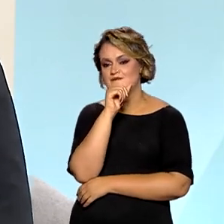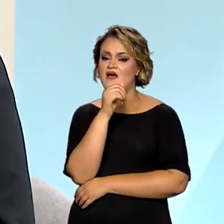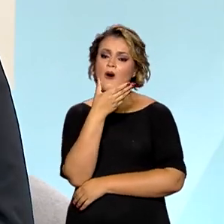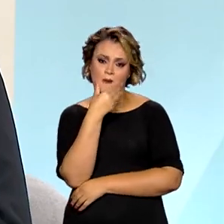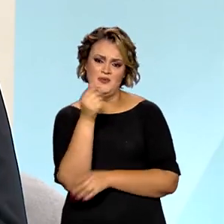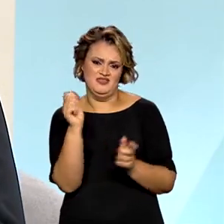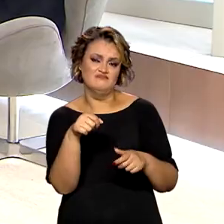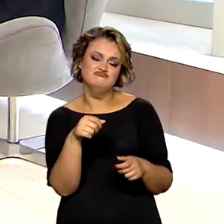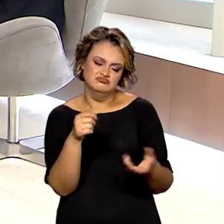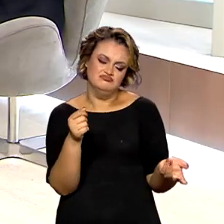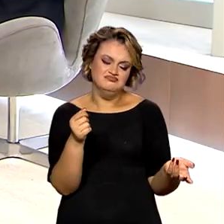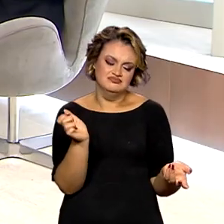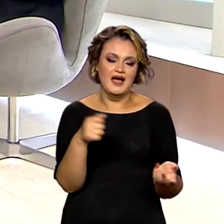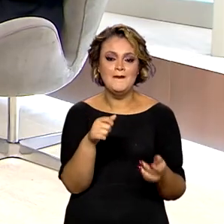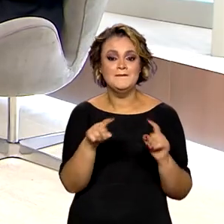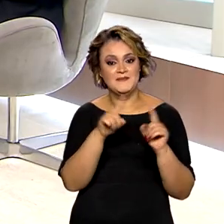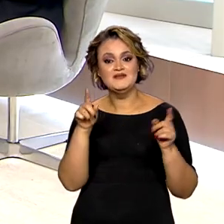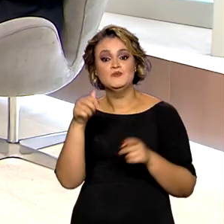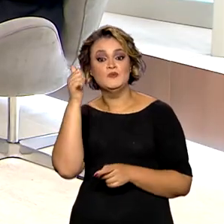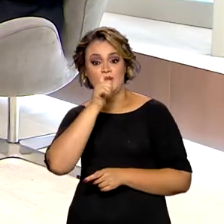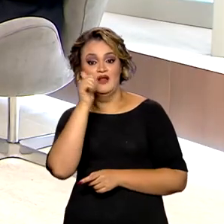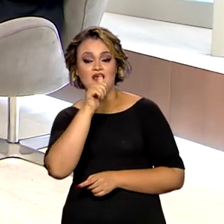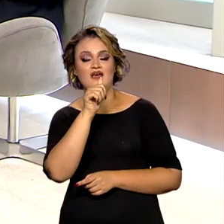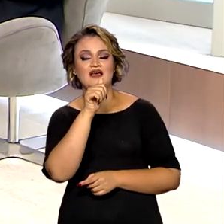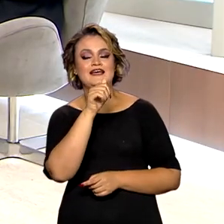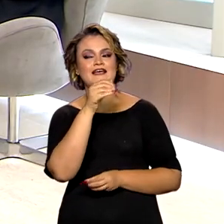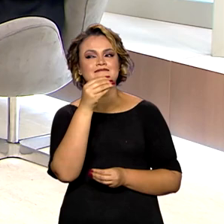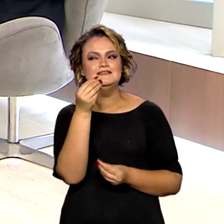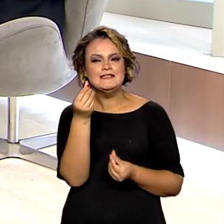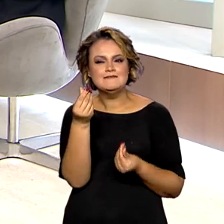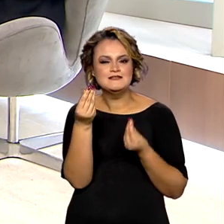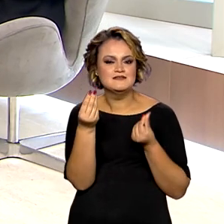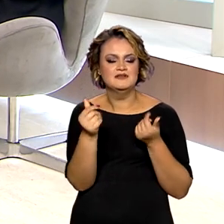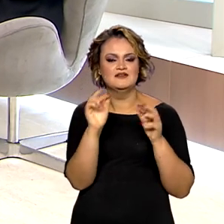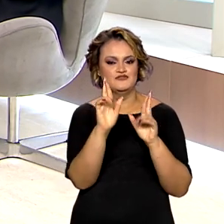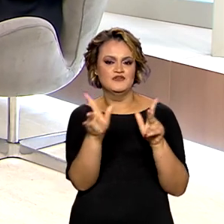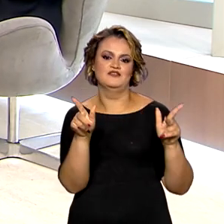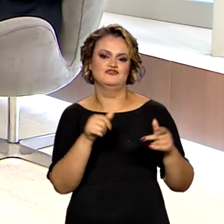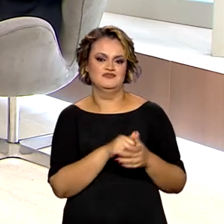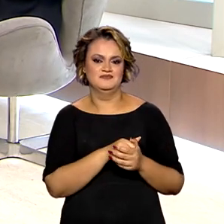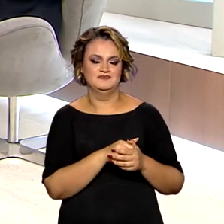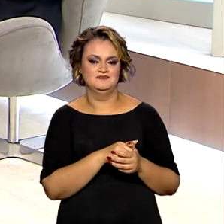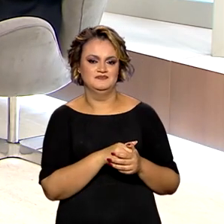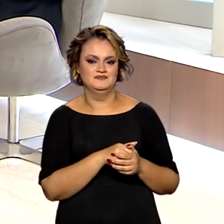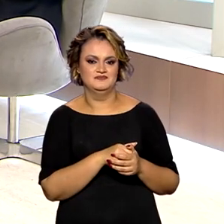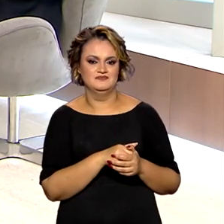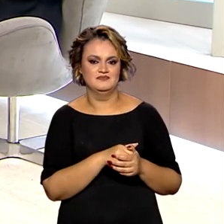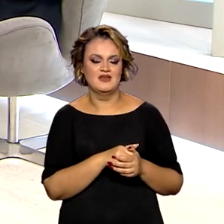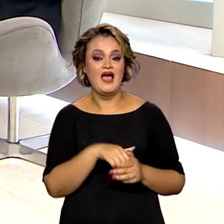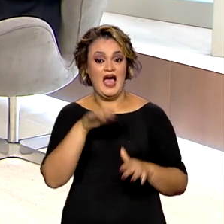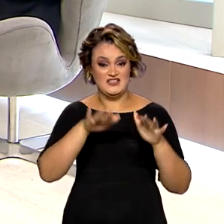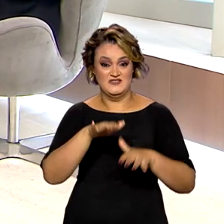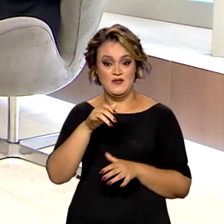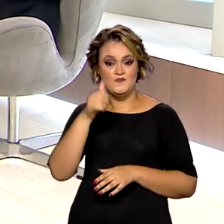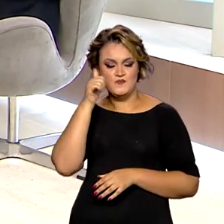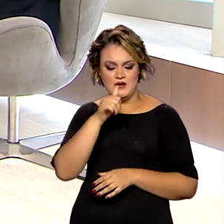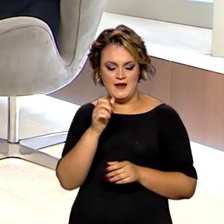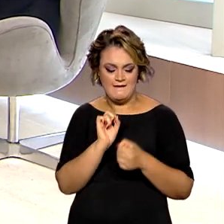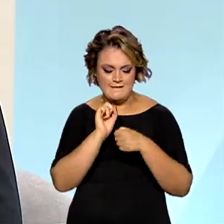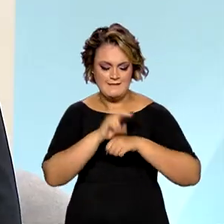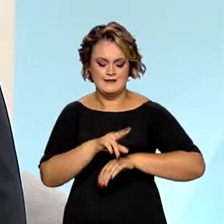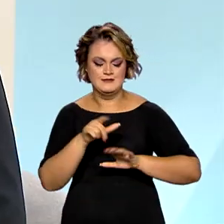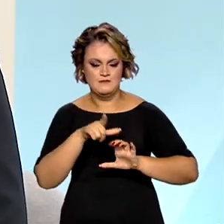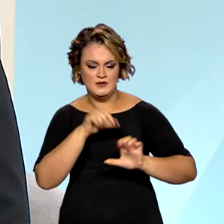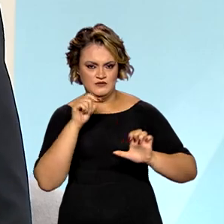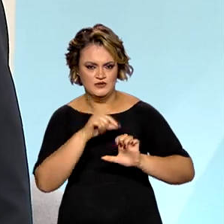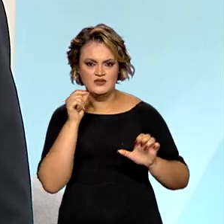homens fazem isso? Claro que fazem. Só que as mulheres, elas têm uma sensibilidade diferenciada para fazer isso. Então, uma mulher, quando pega o empreendedorismo,